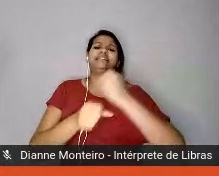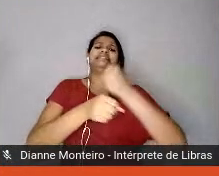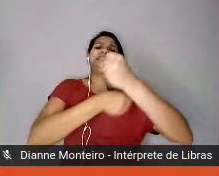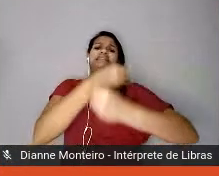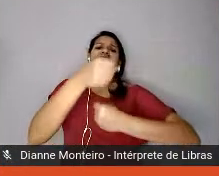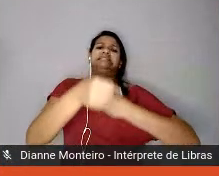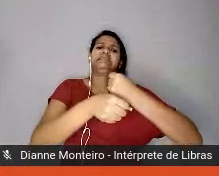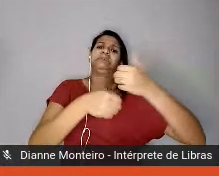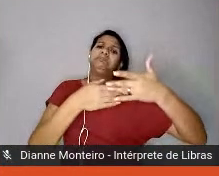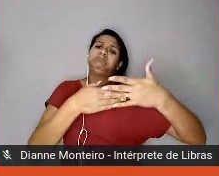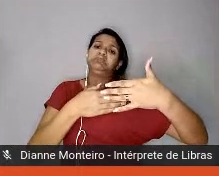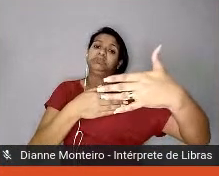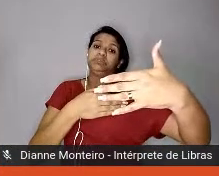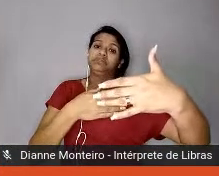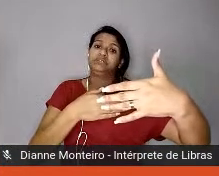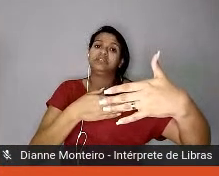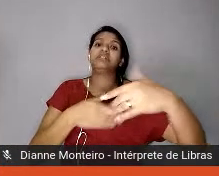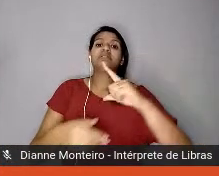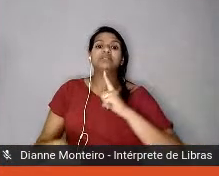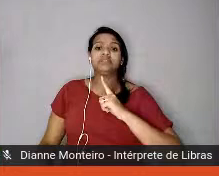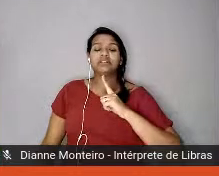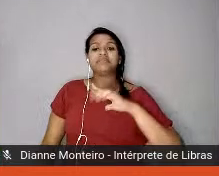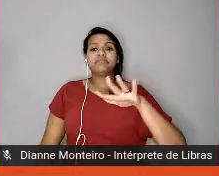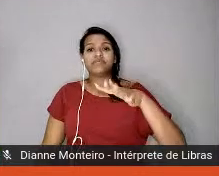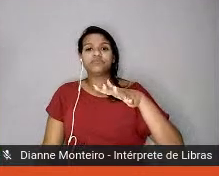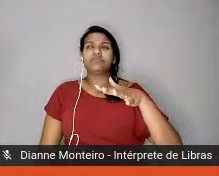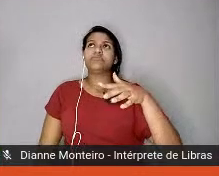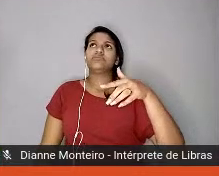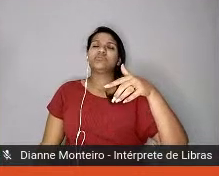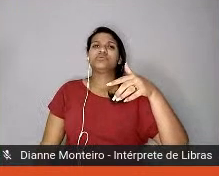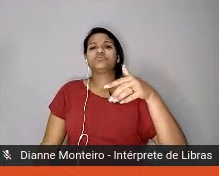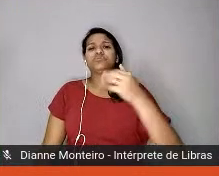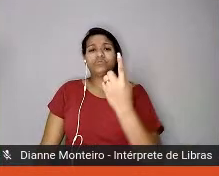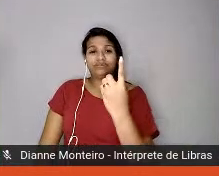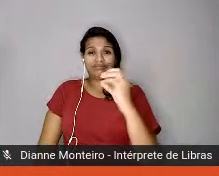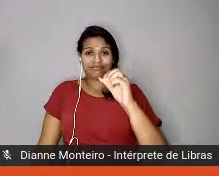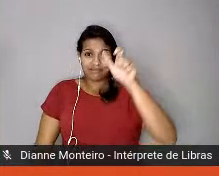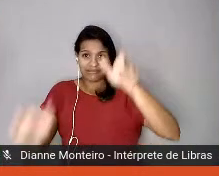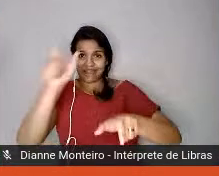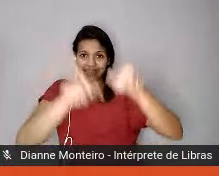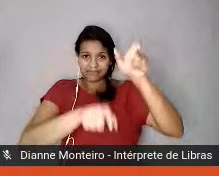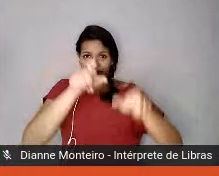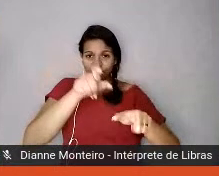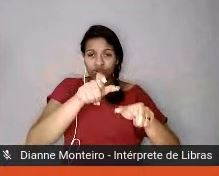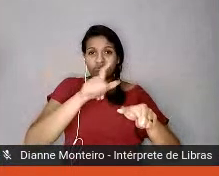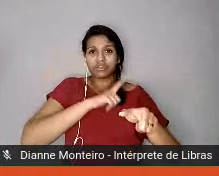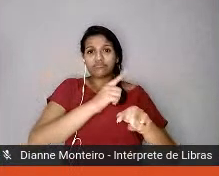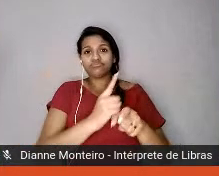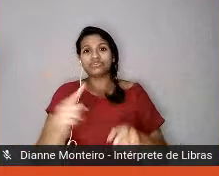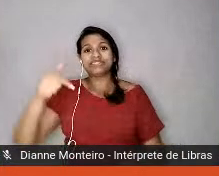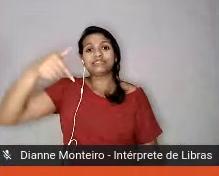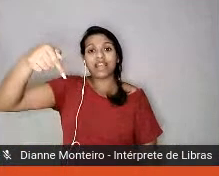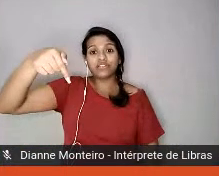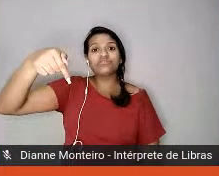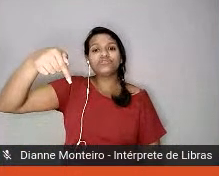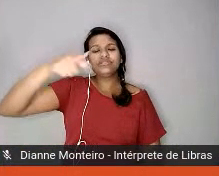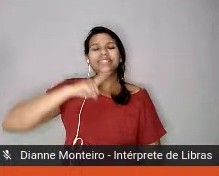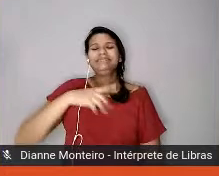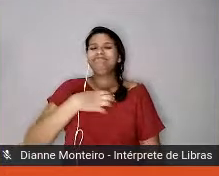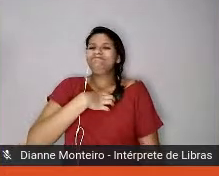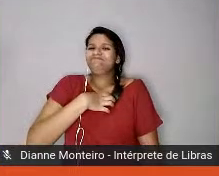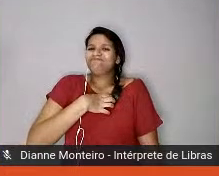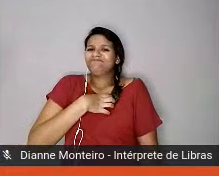dez brasileiros estão com medo acima do normal, né? São sentimentos muito comuns, mas